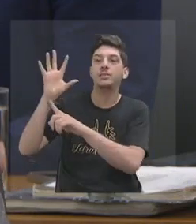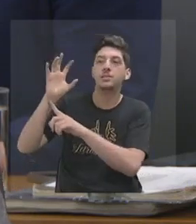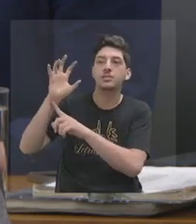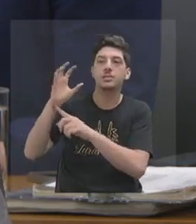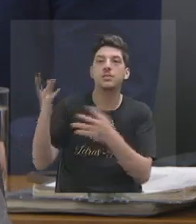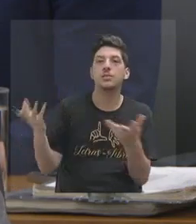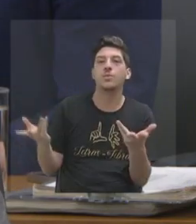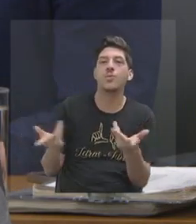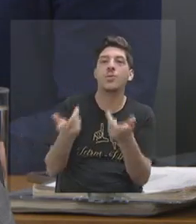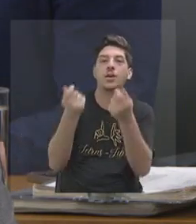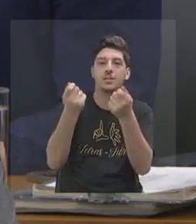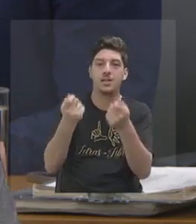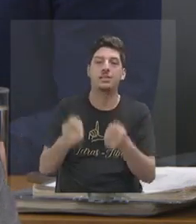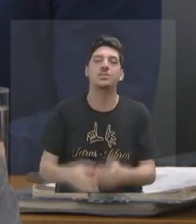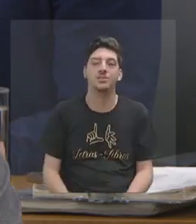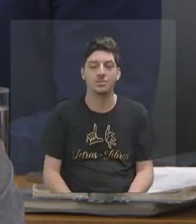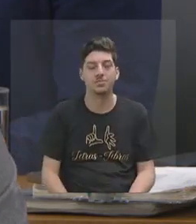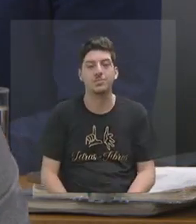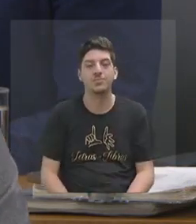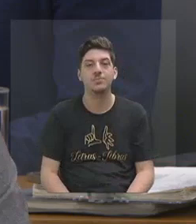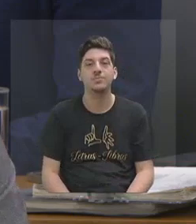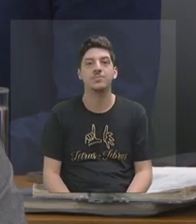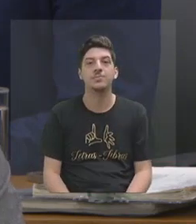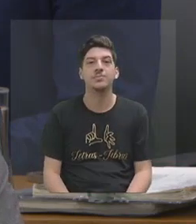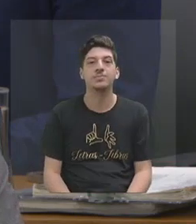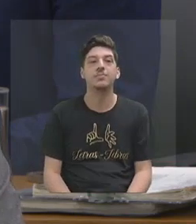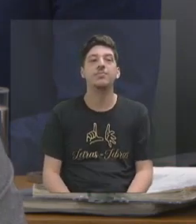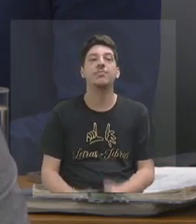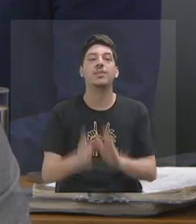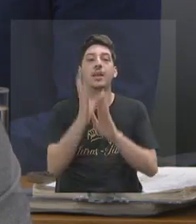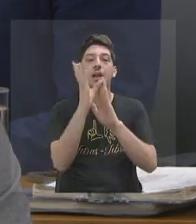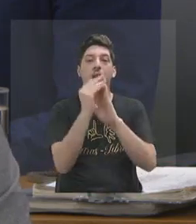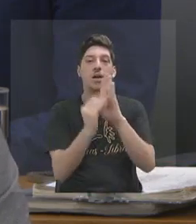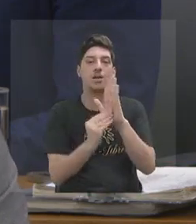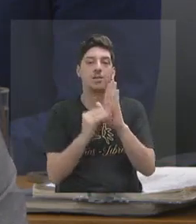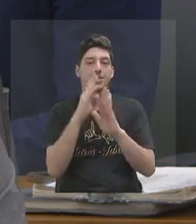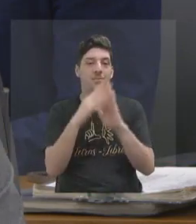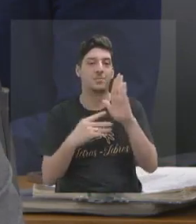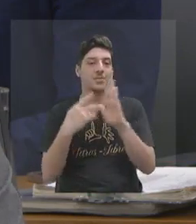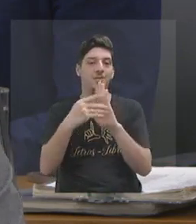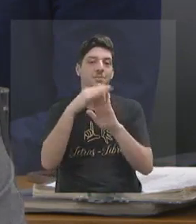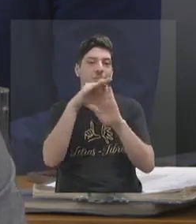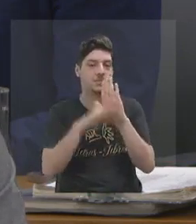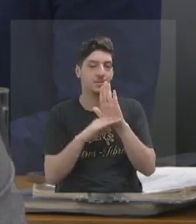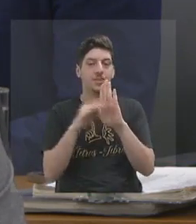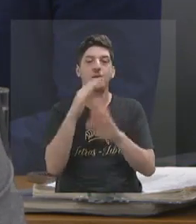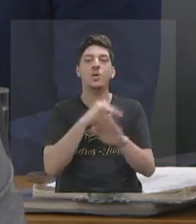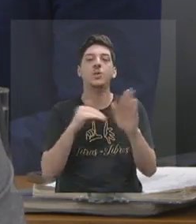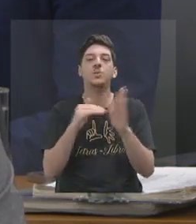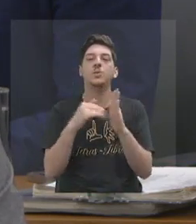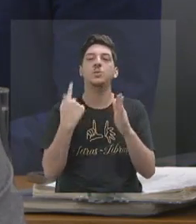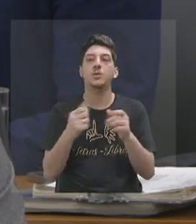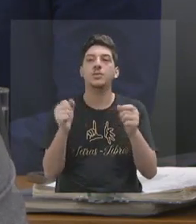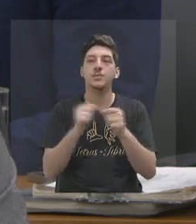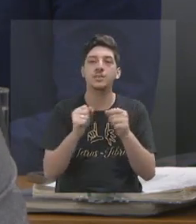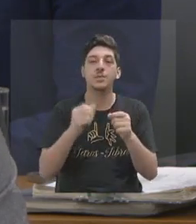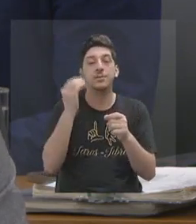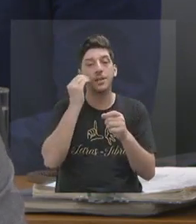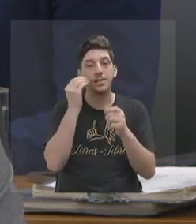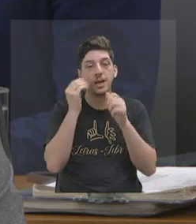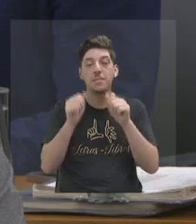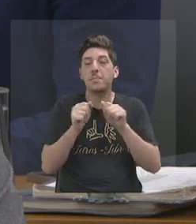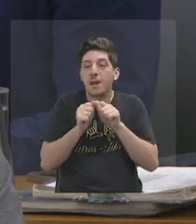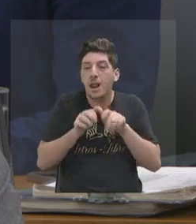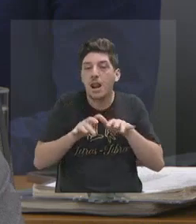da inconfidência AM. Na parte de conteúdo e programação, tudo o que a gente tem feito é buscar essa interiorização.